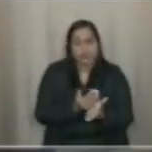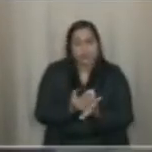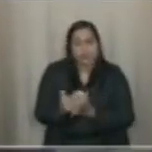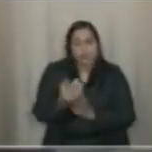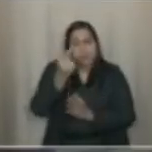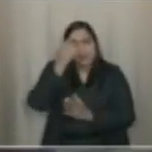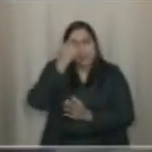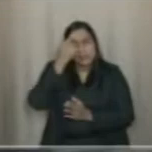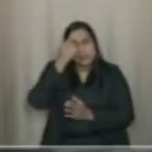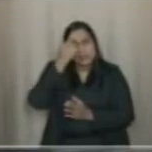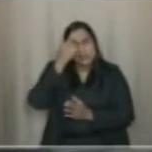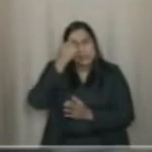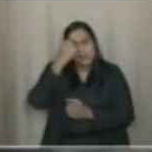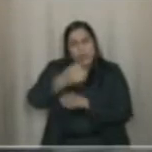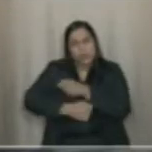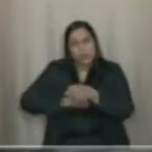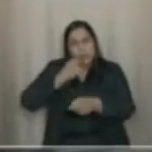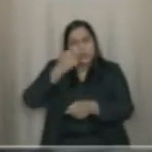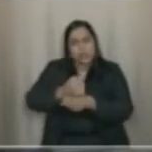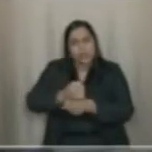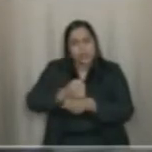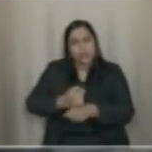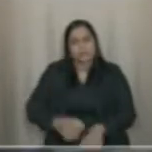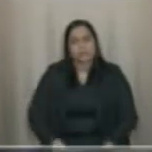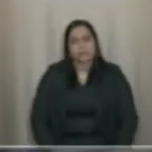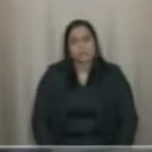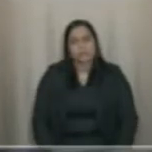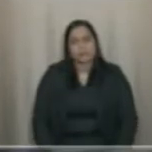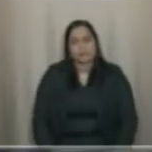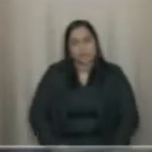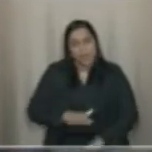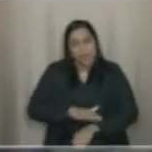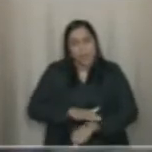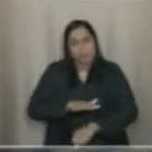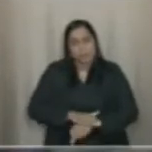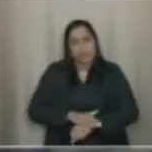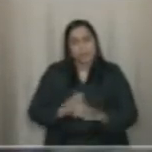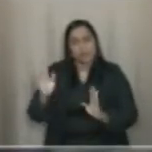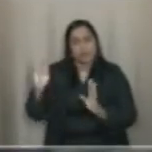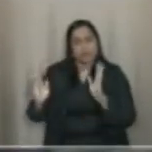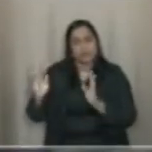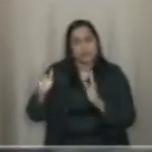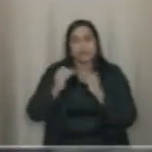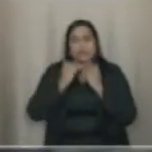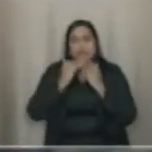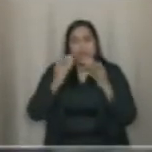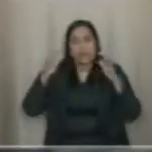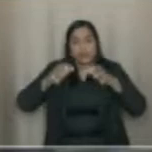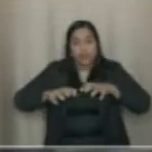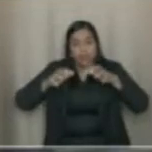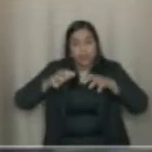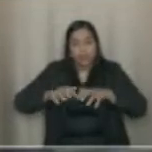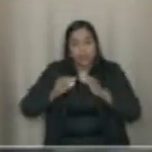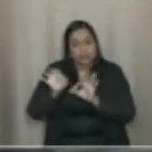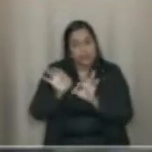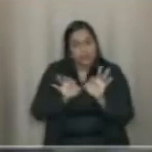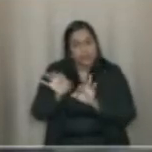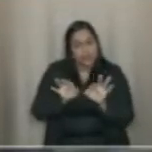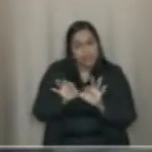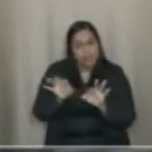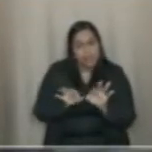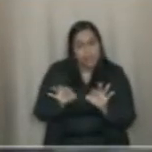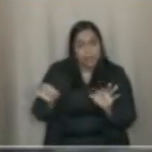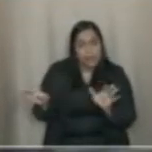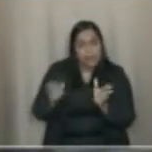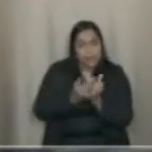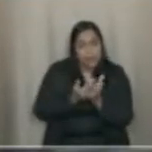já na chuva do ano que vem. É porque é no período sem chuva que a gente tem que se preparar para quando a chuva vem. E é preciso,